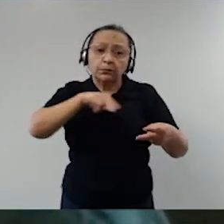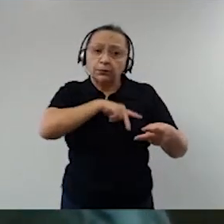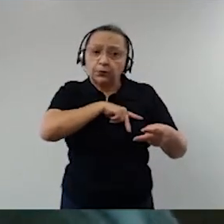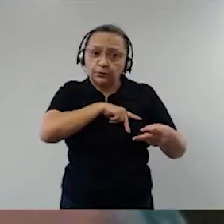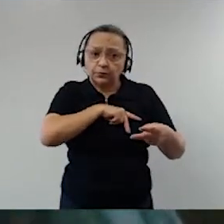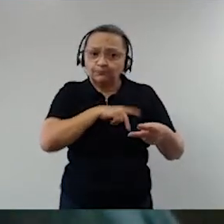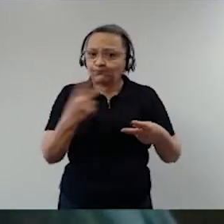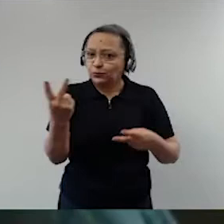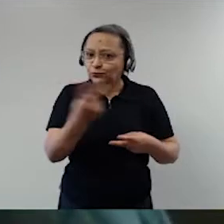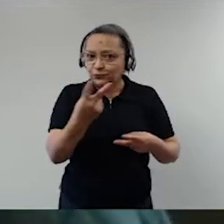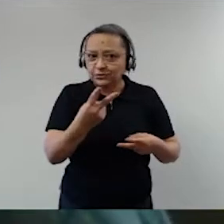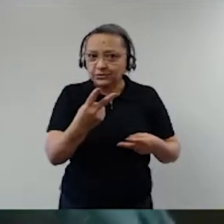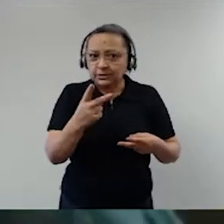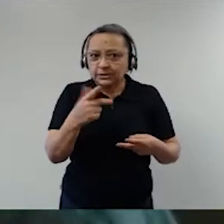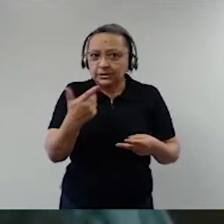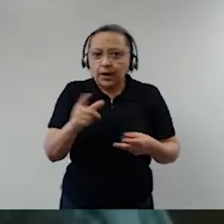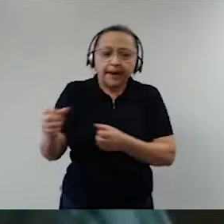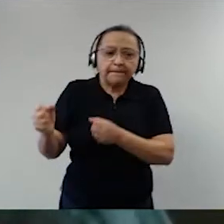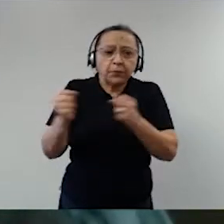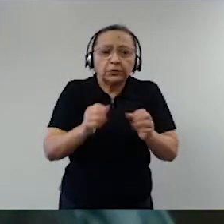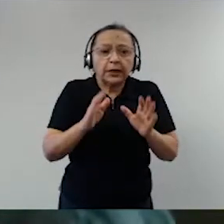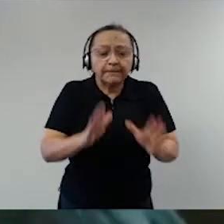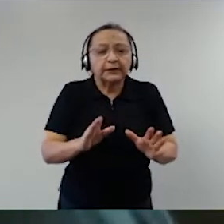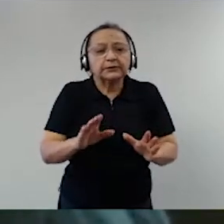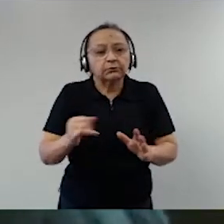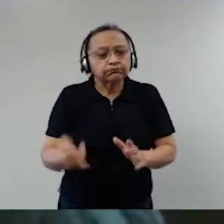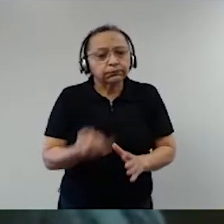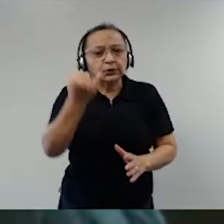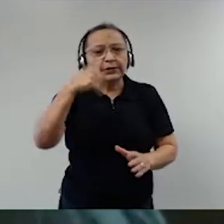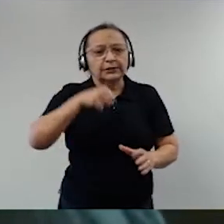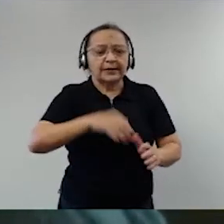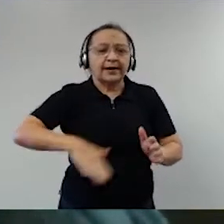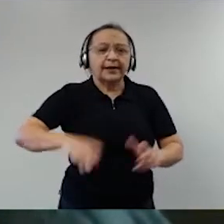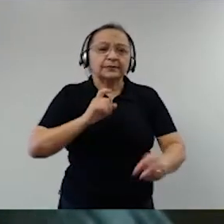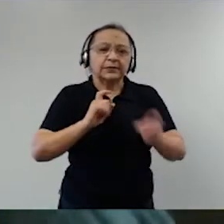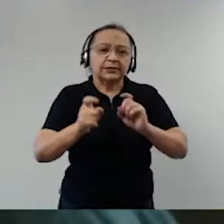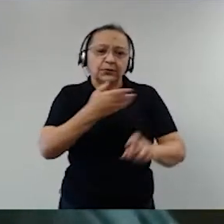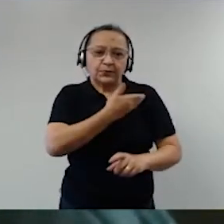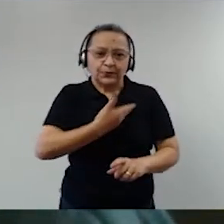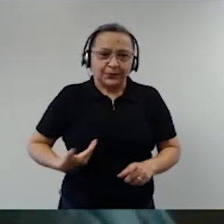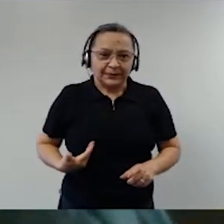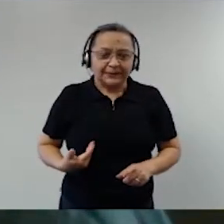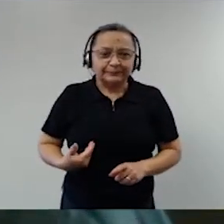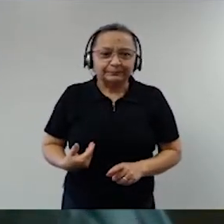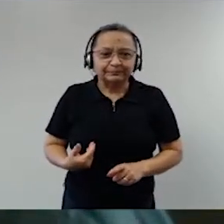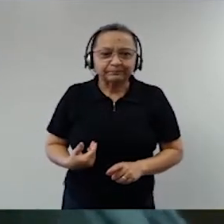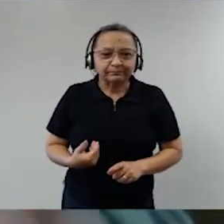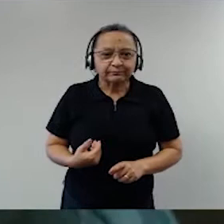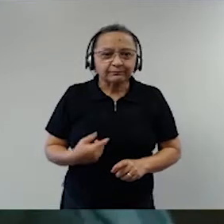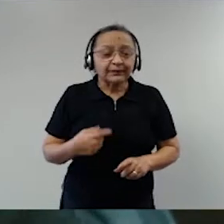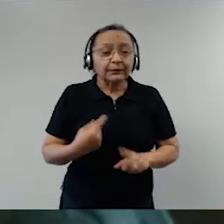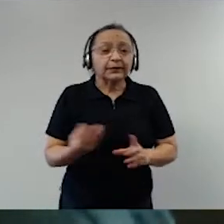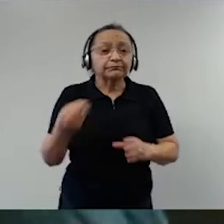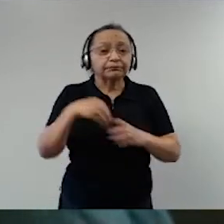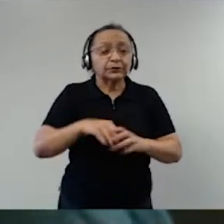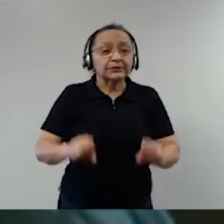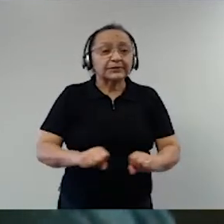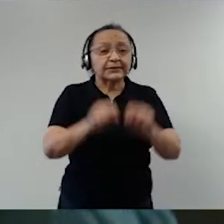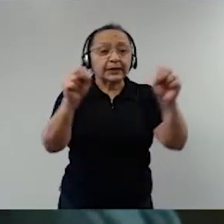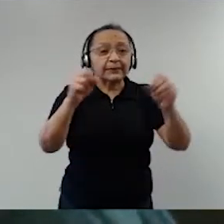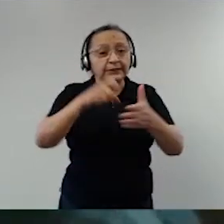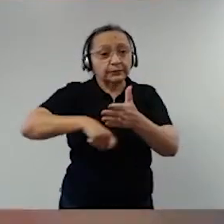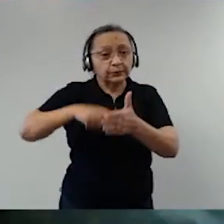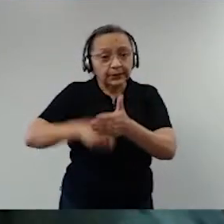poderes, mas são funções essenciais da administração. Quinto sexta administração, o sistema tributário, orçamento,